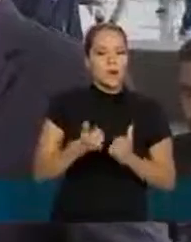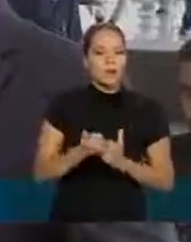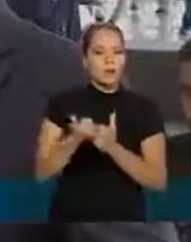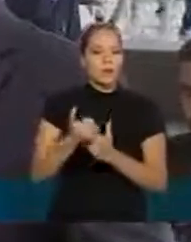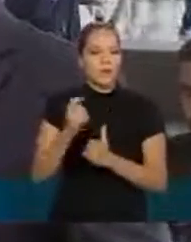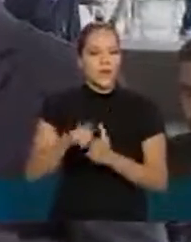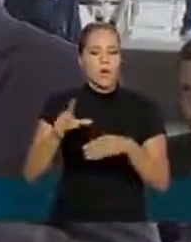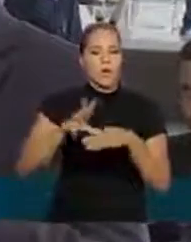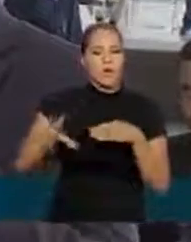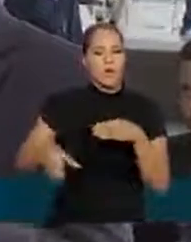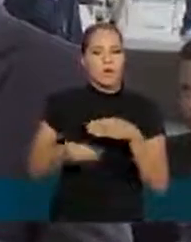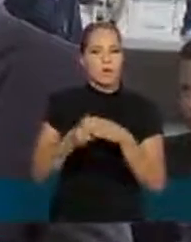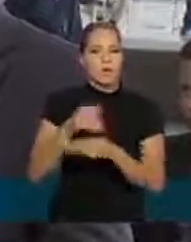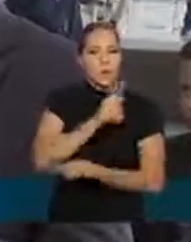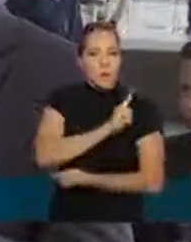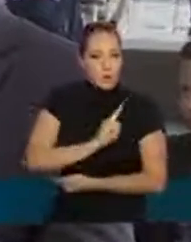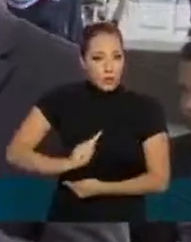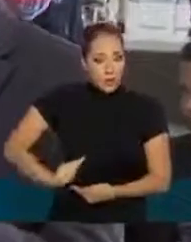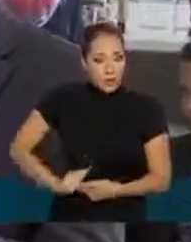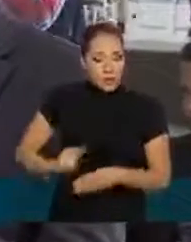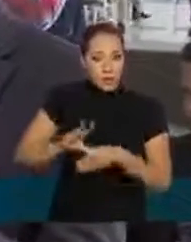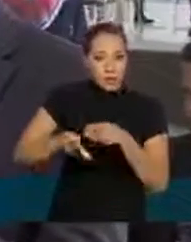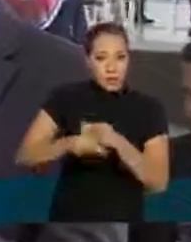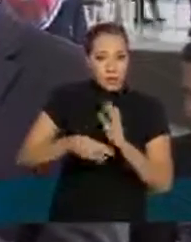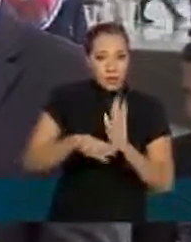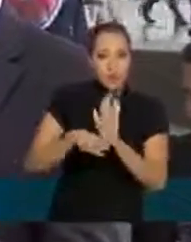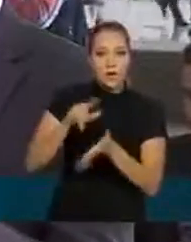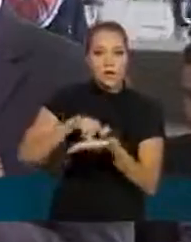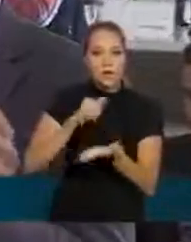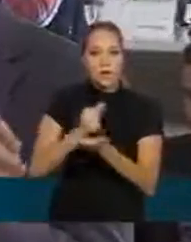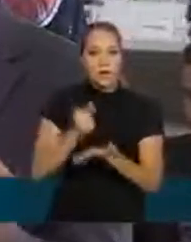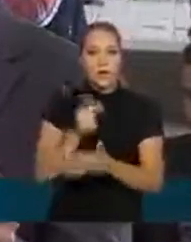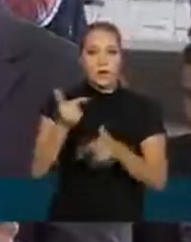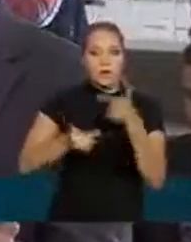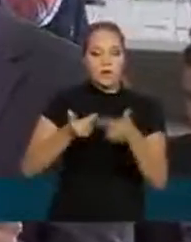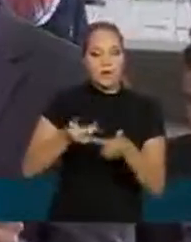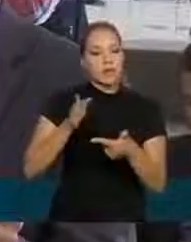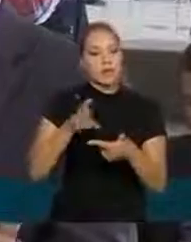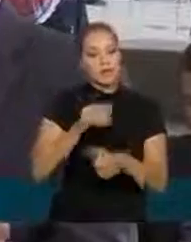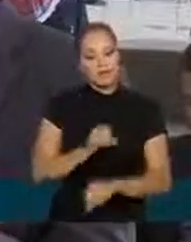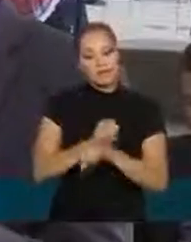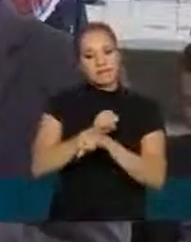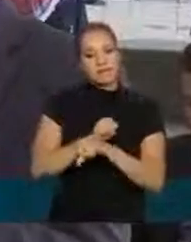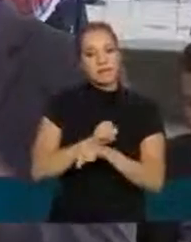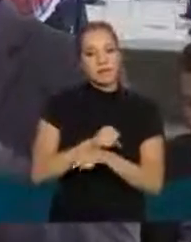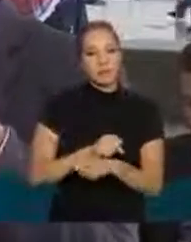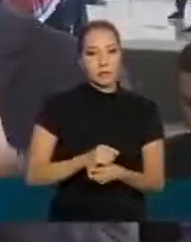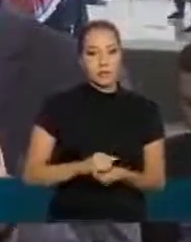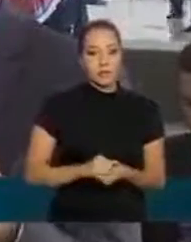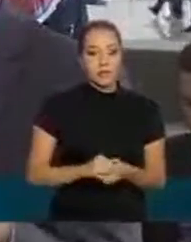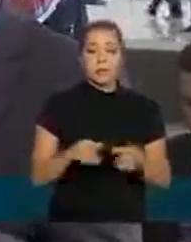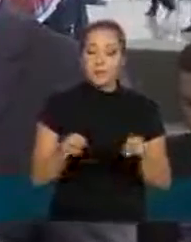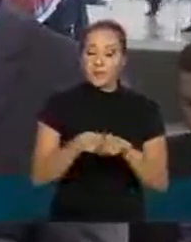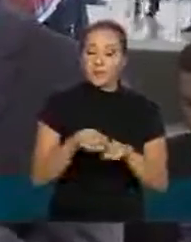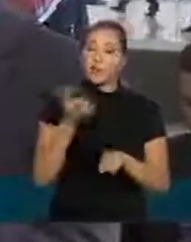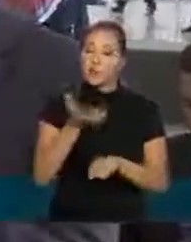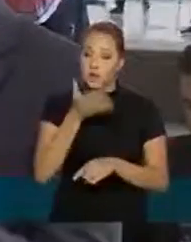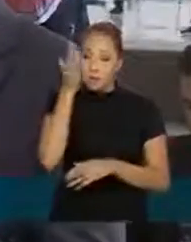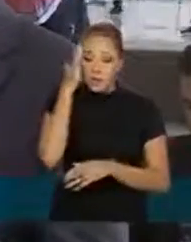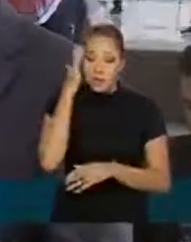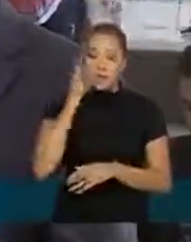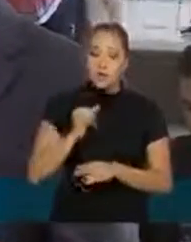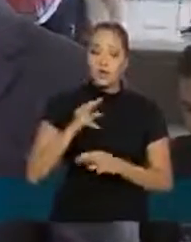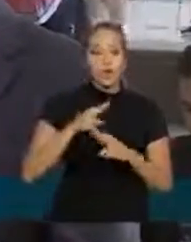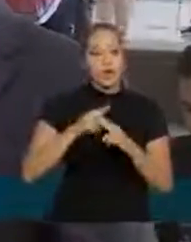seria uma complementação do governo para os contratos de trabalho que forem suspensos também gostaria de saber então se